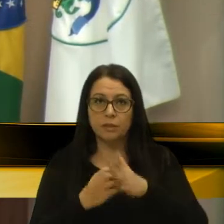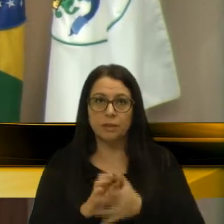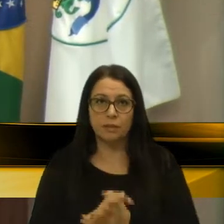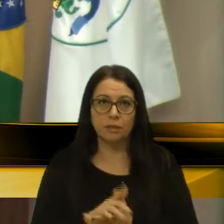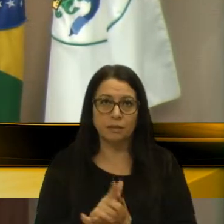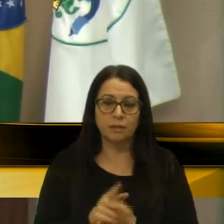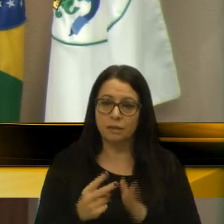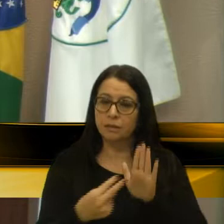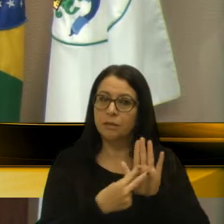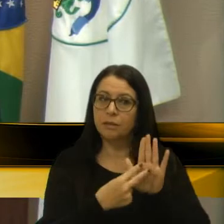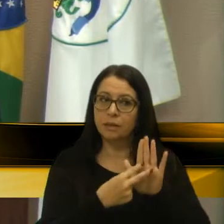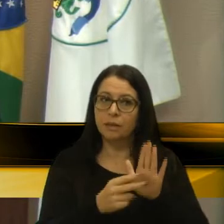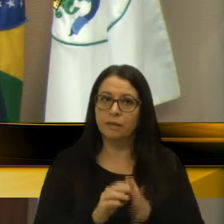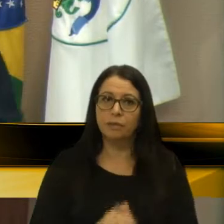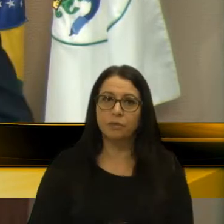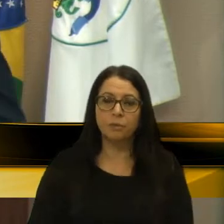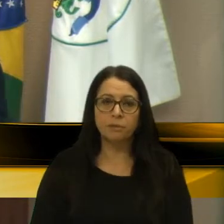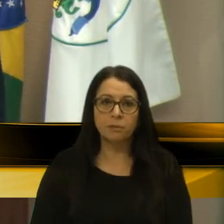especial.